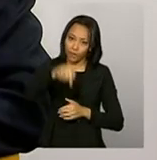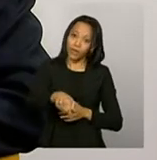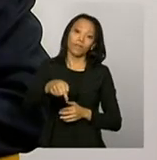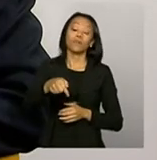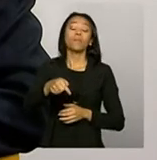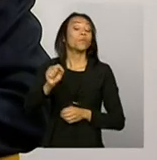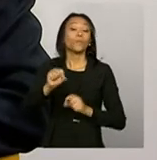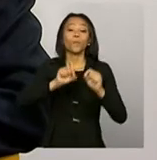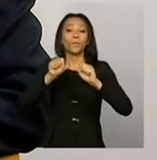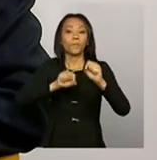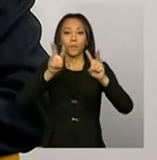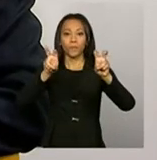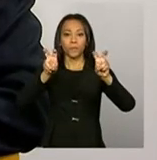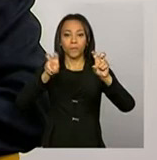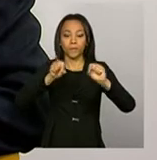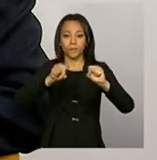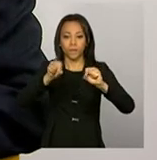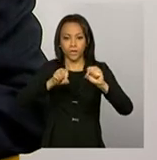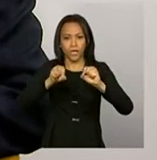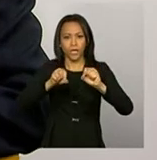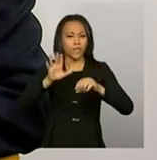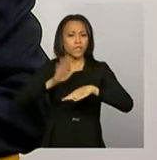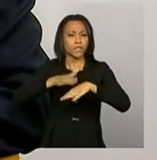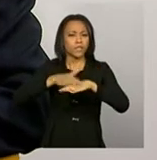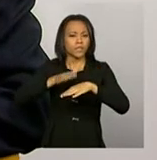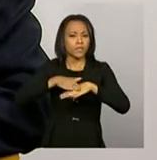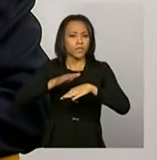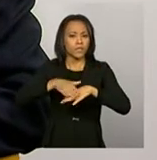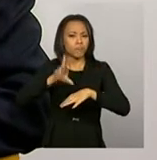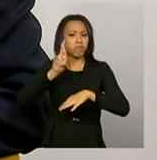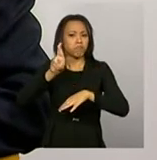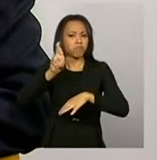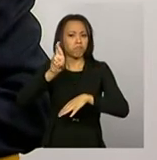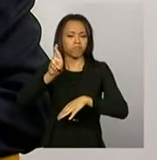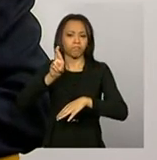do papel dos entes.